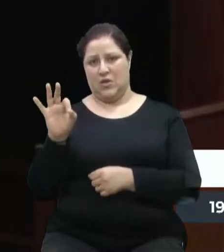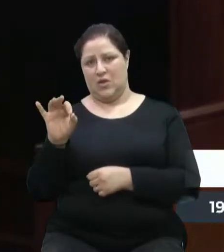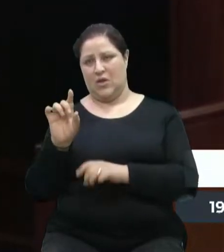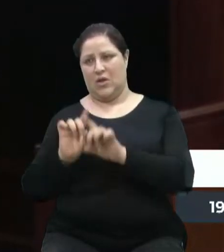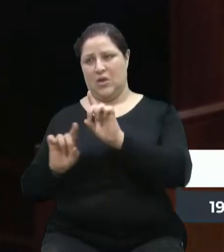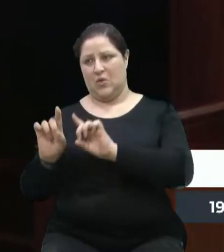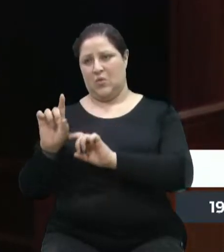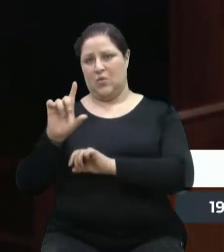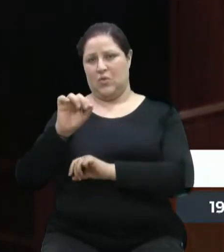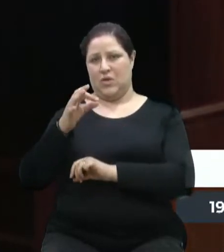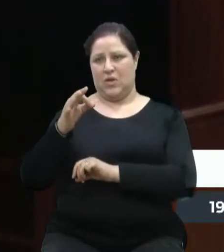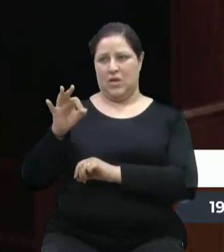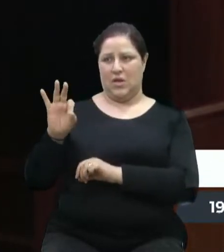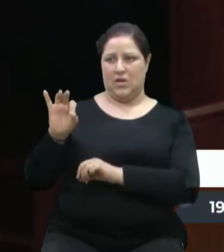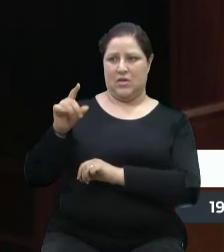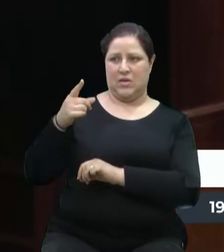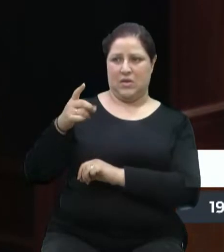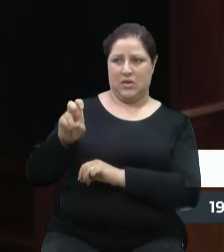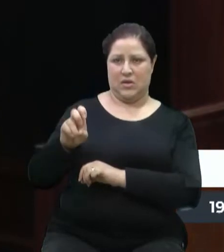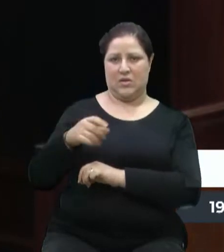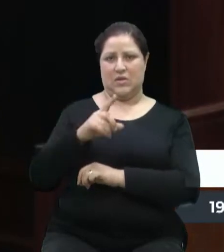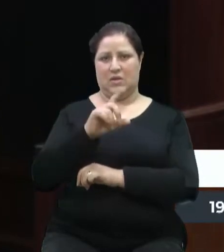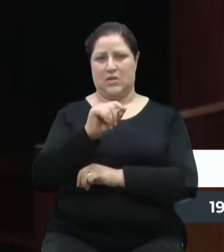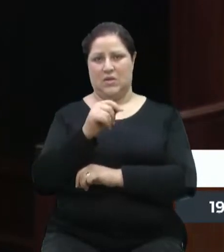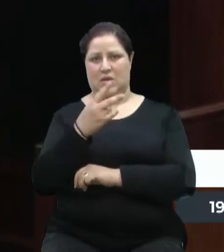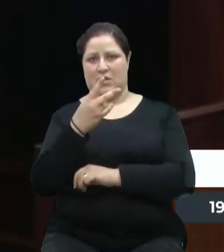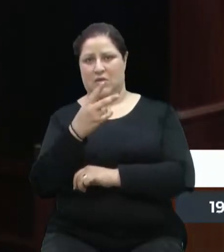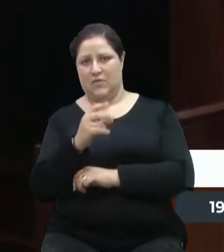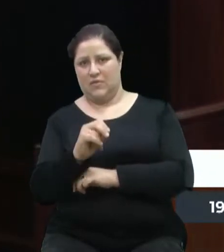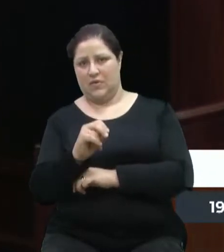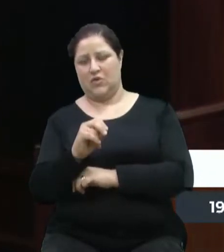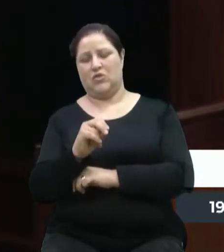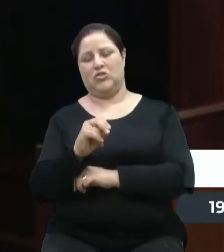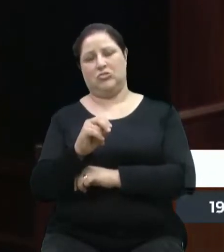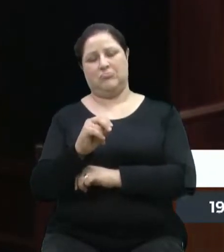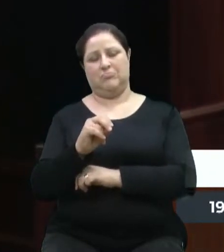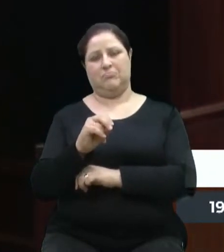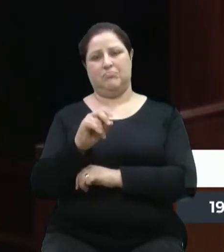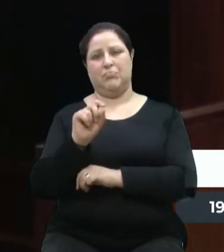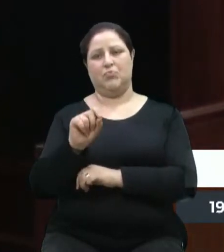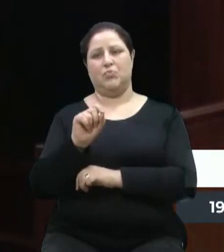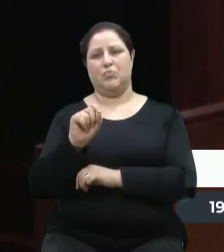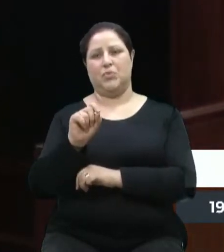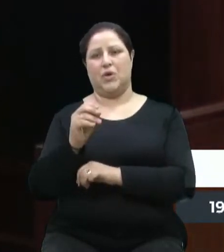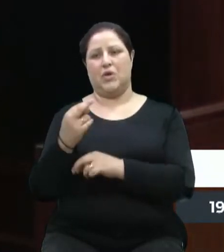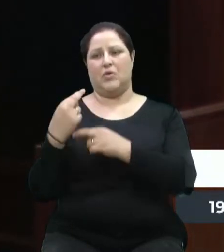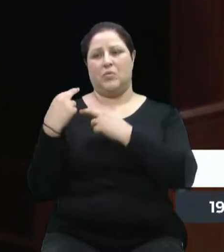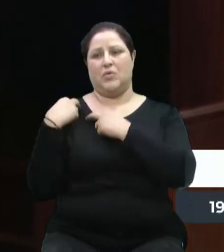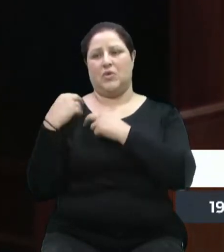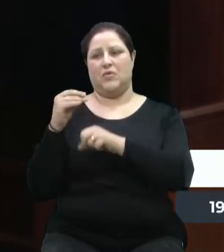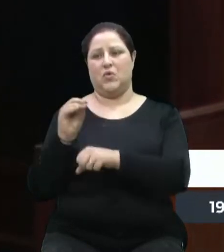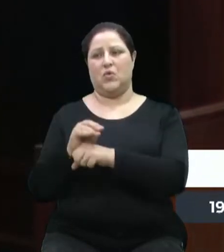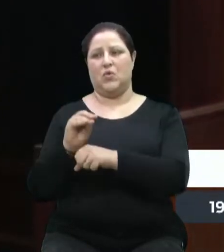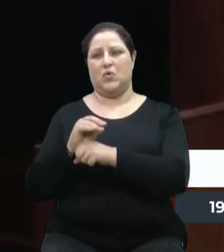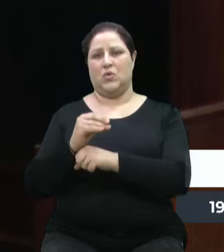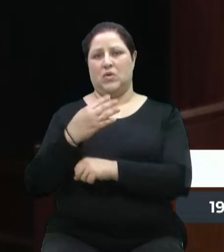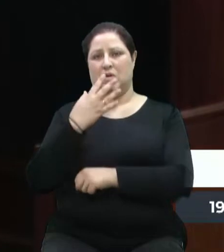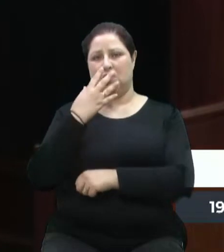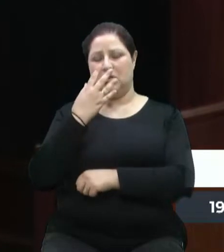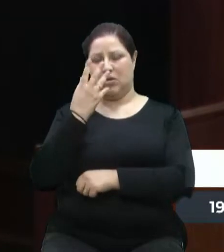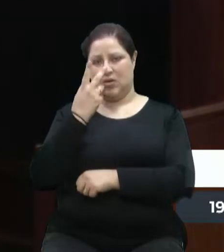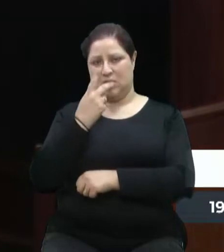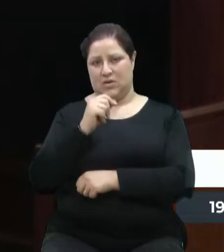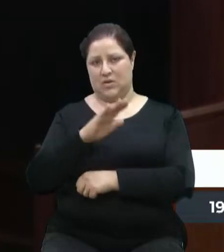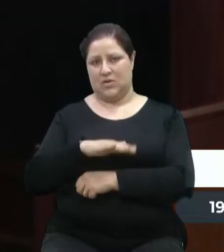10 e 15, outra às 10 e 20, e assim vai indo. E com quem? Com essas crianças vão ficar. Gente, nós temos que ter o